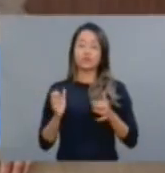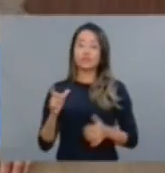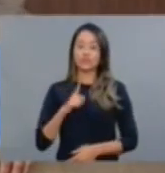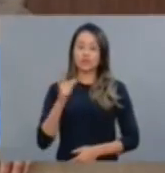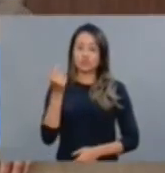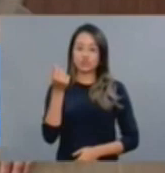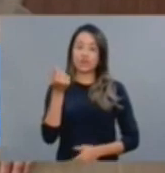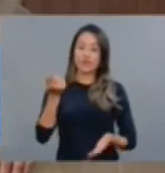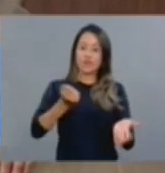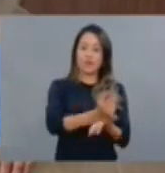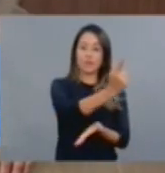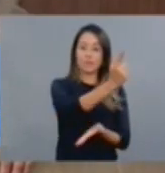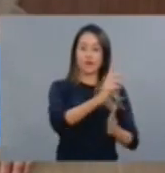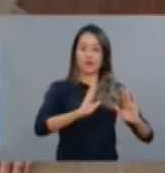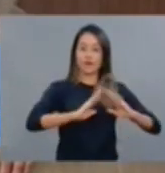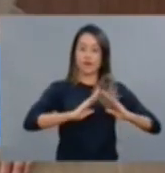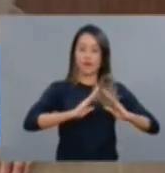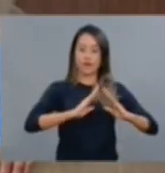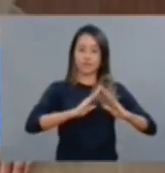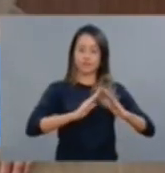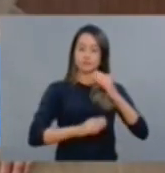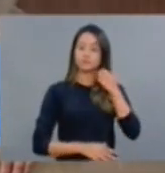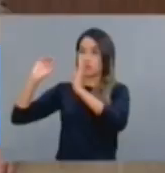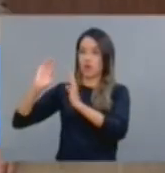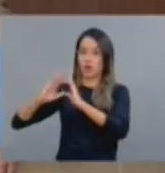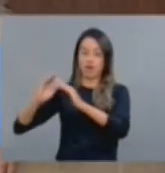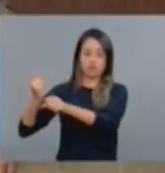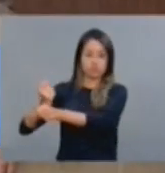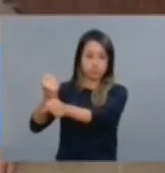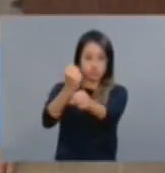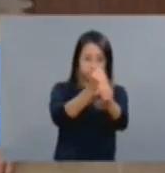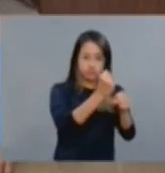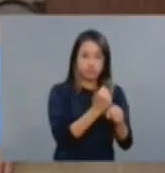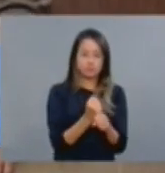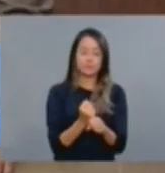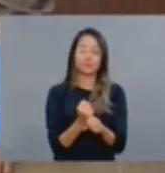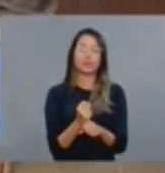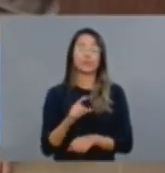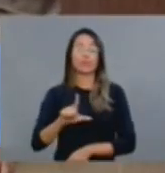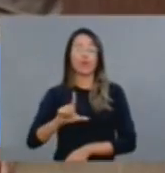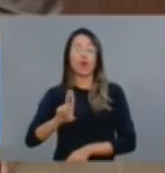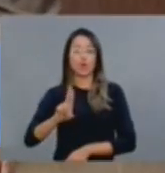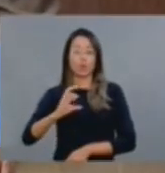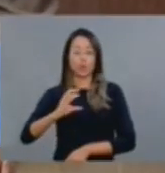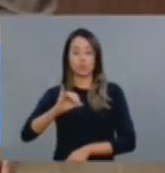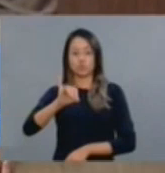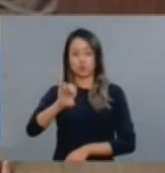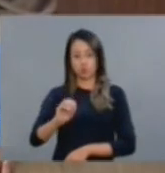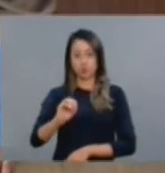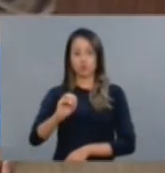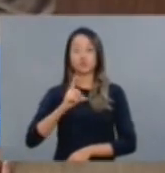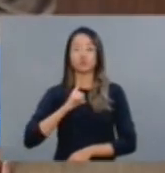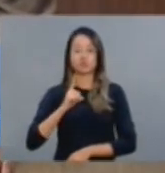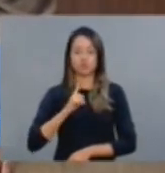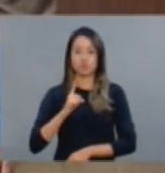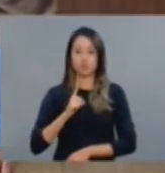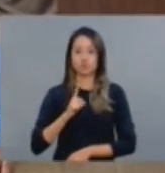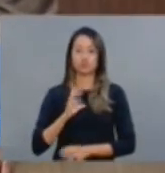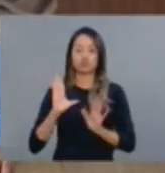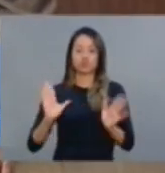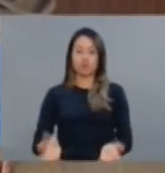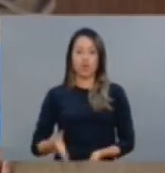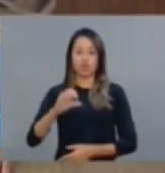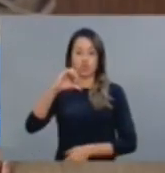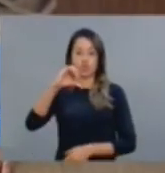condição de financiar a sua casa. Depois que Lúcio Alcântara saiu do governo, já fazem nove